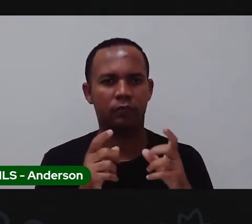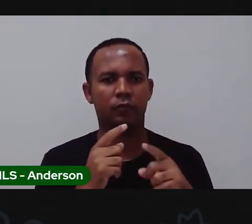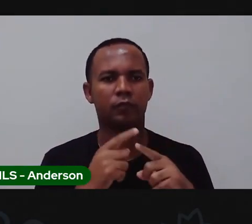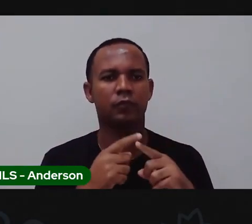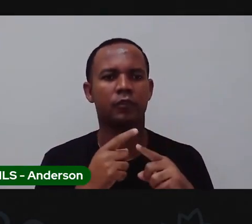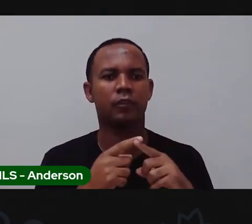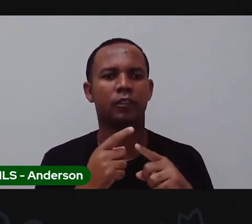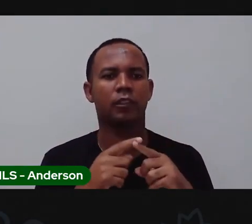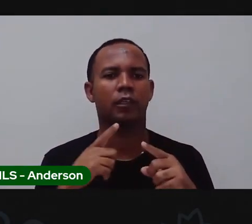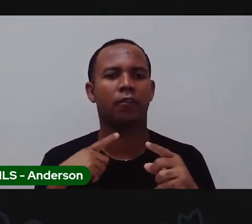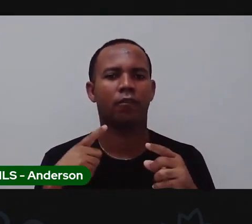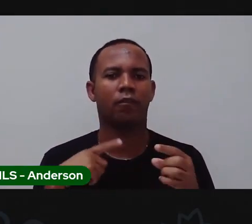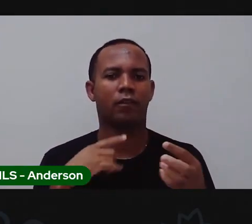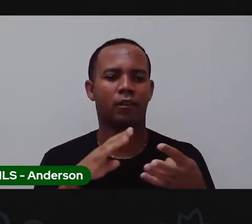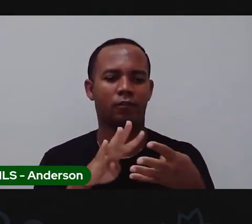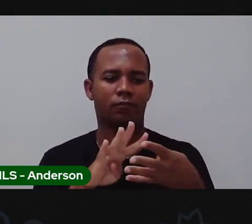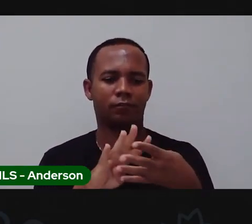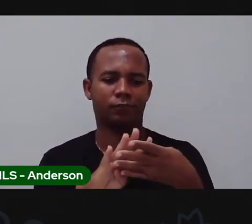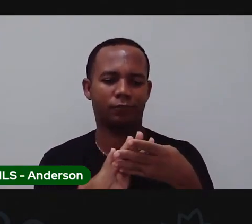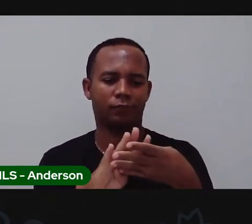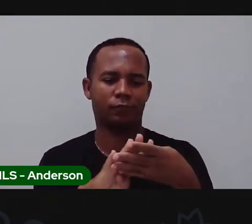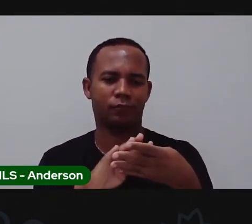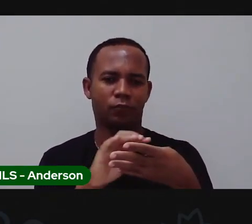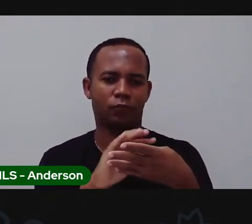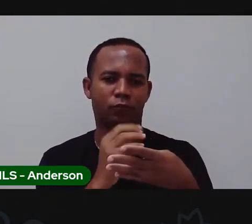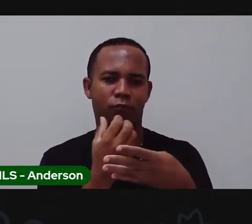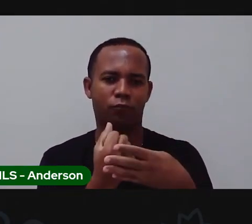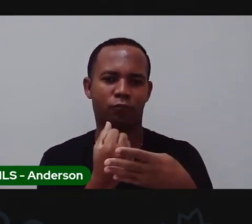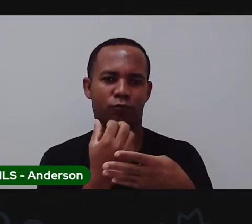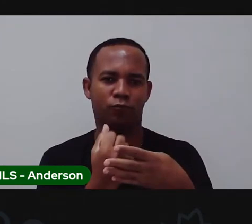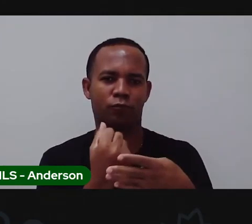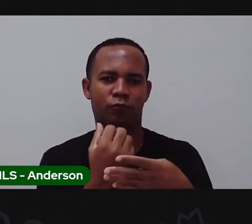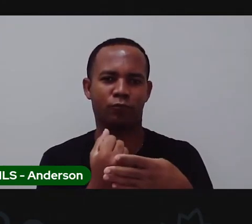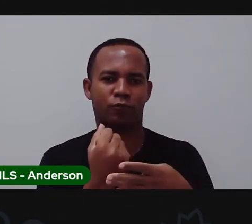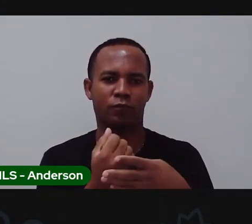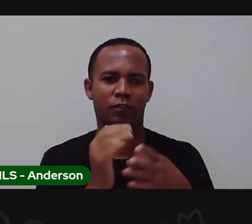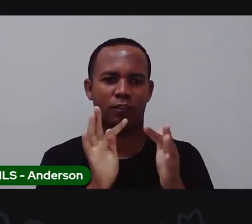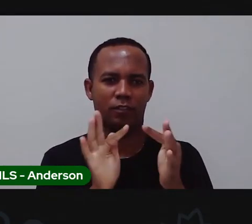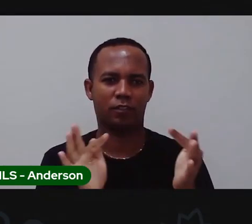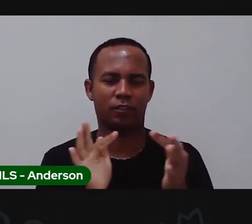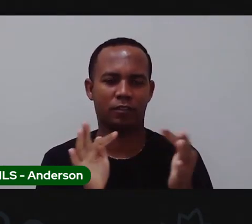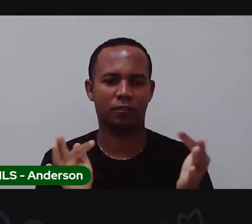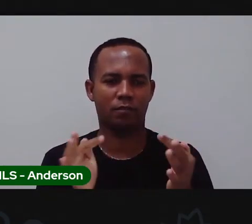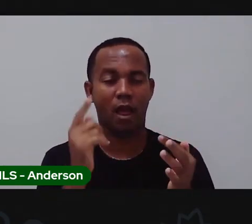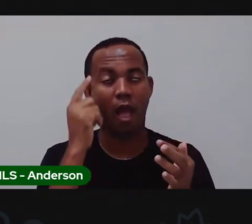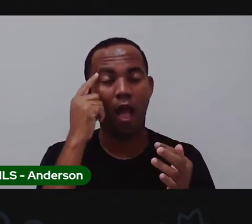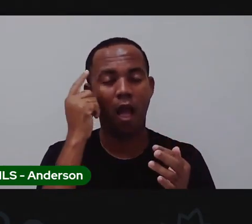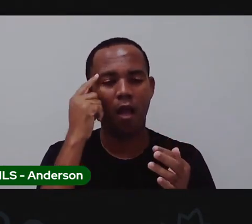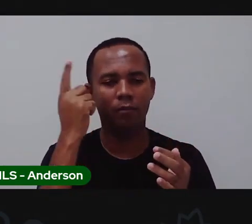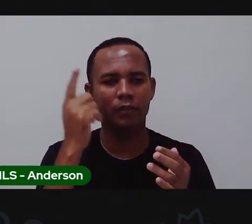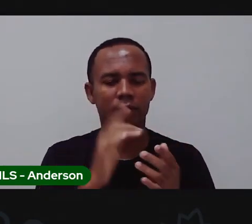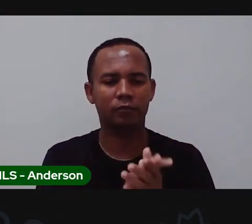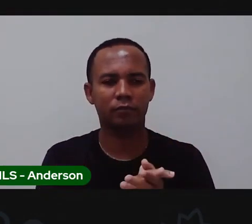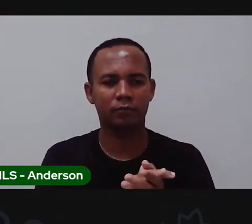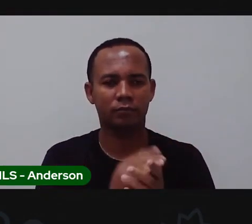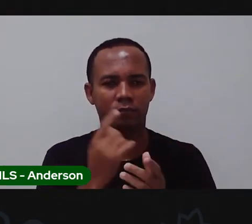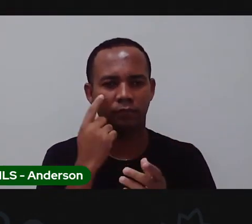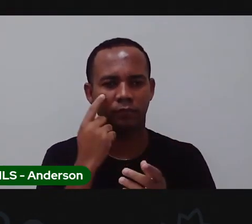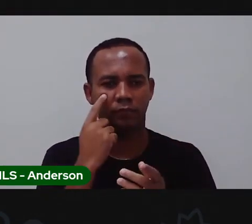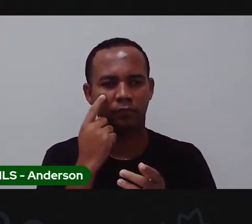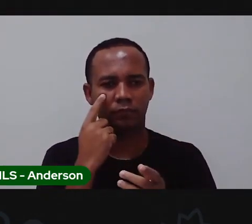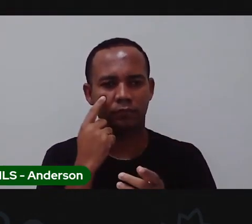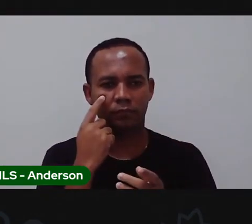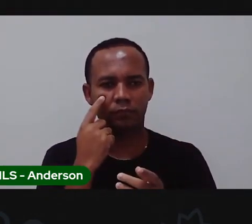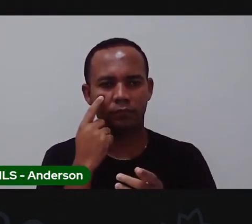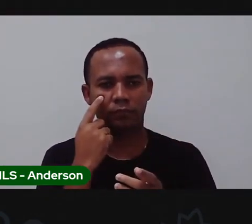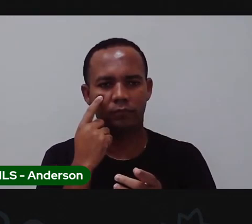daqui ela foi o que a filtrada foi filtrada de uma forma bem grosseira pra vocês conseguirem observar e que dentro na verdade fica